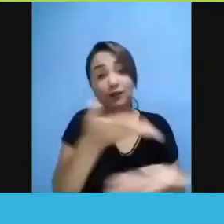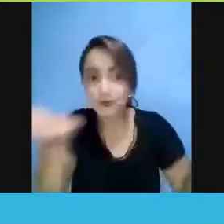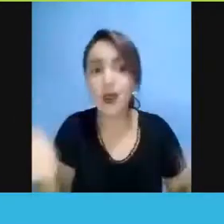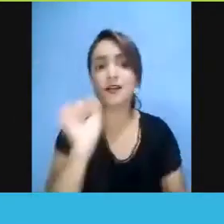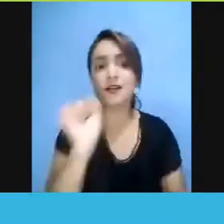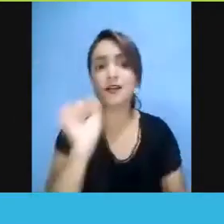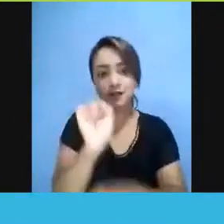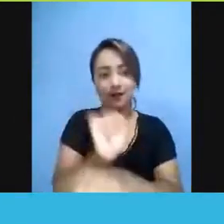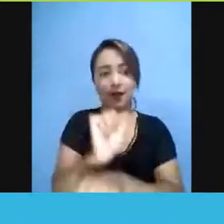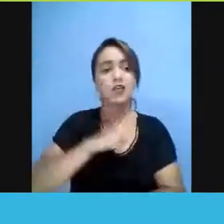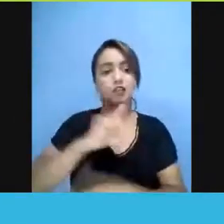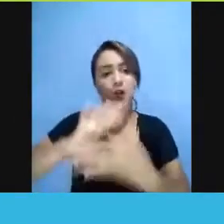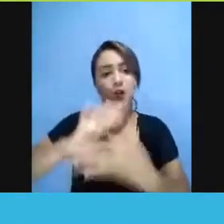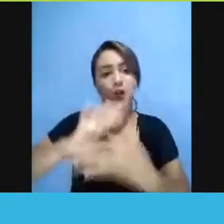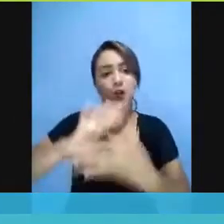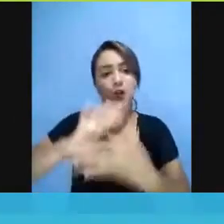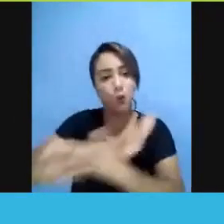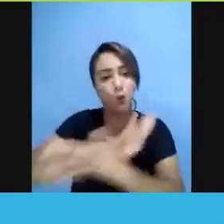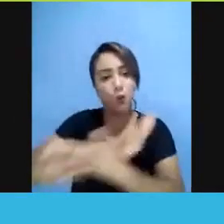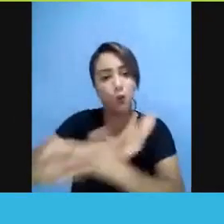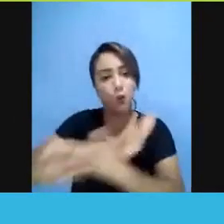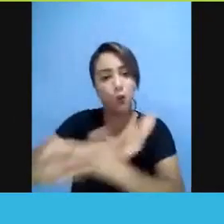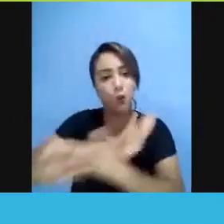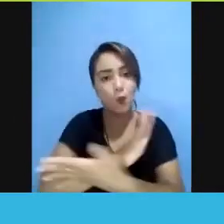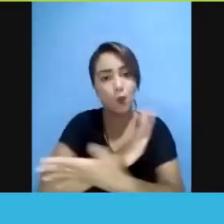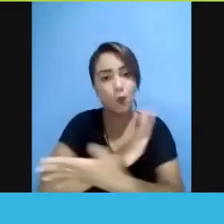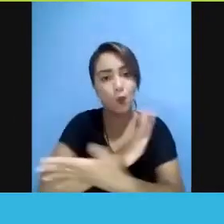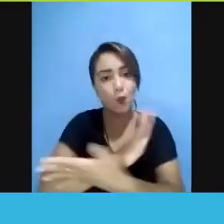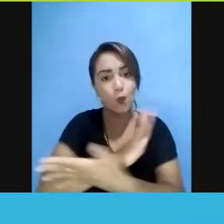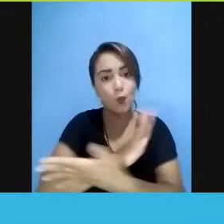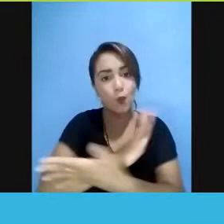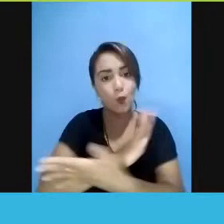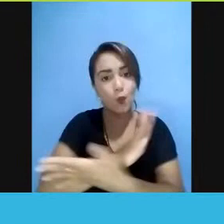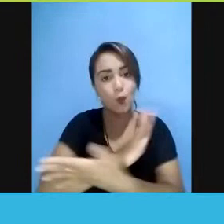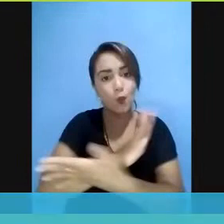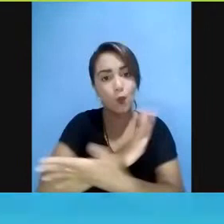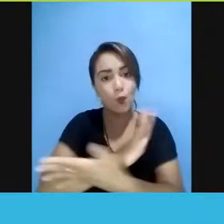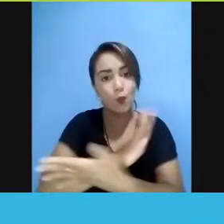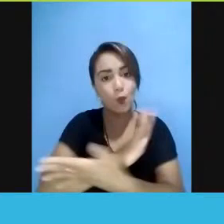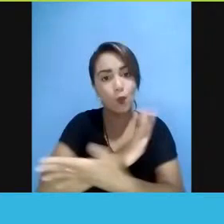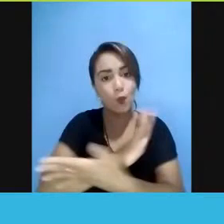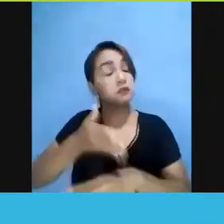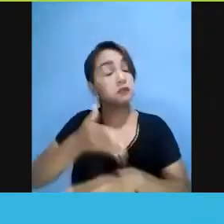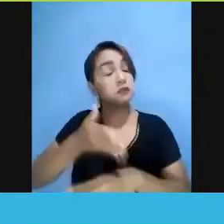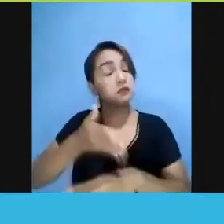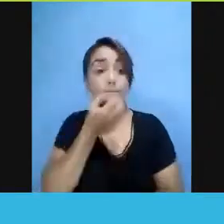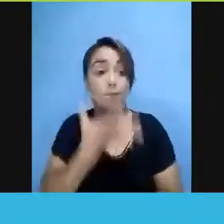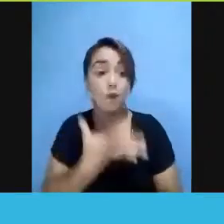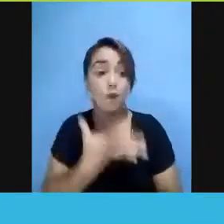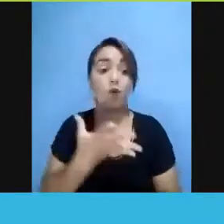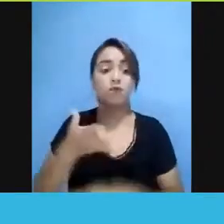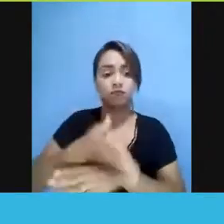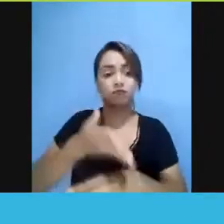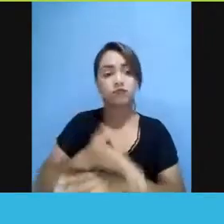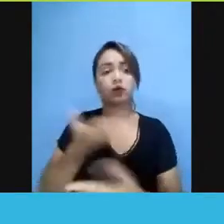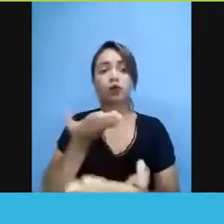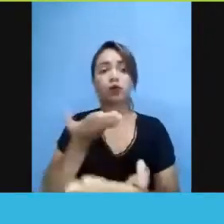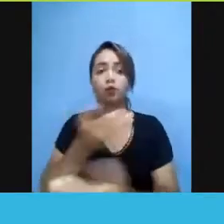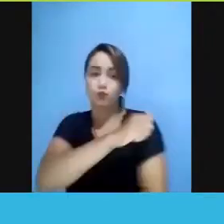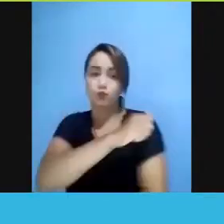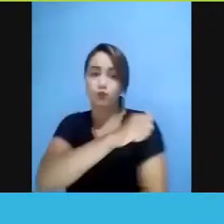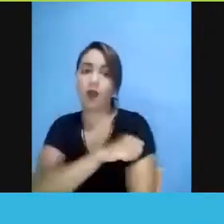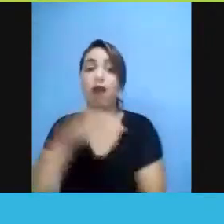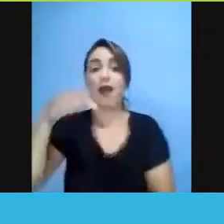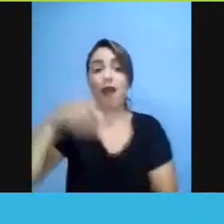tinha muita gente entrando, né? A gente tem tido uma média boa de participação dos estudantes aqui nessas